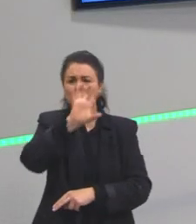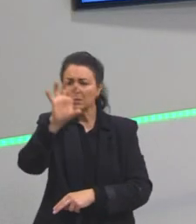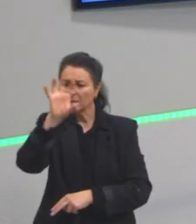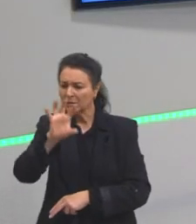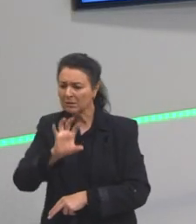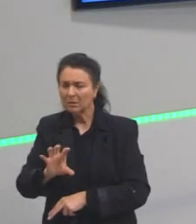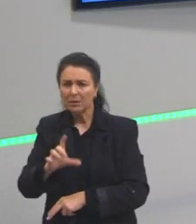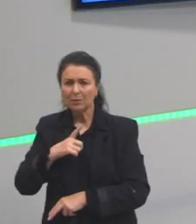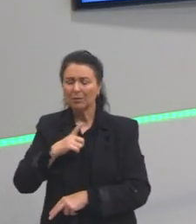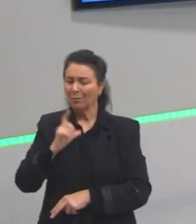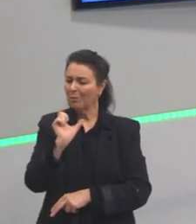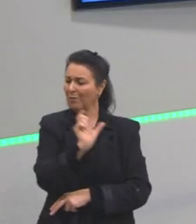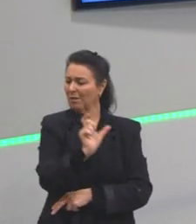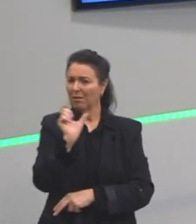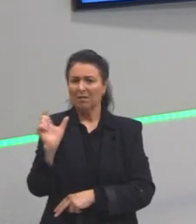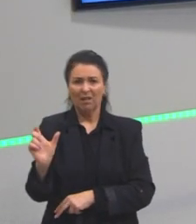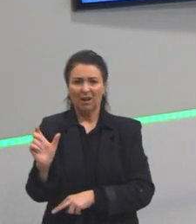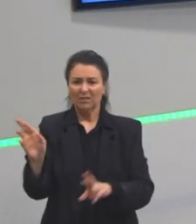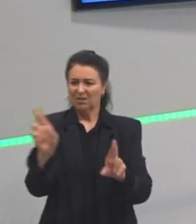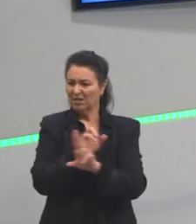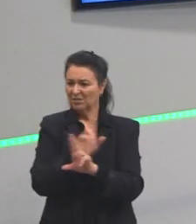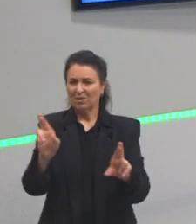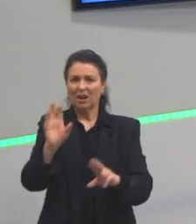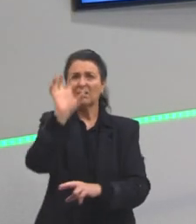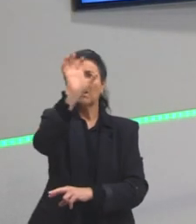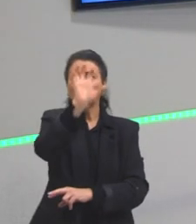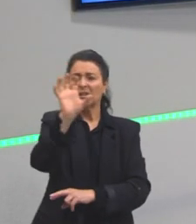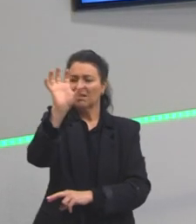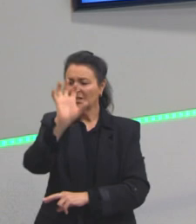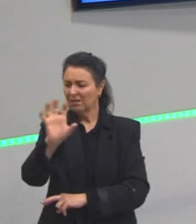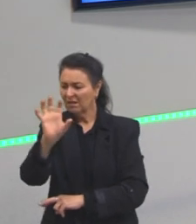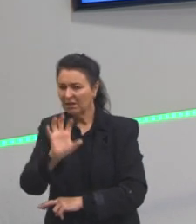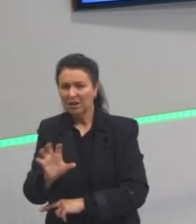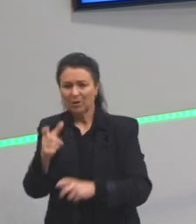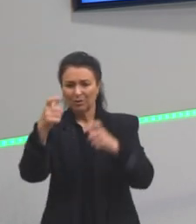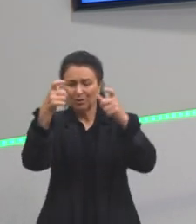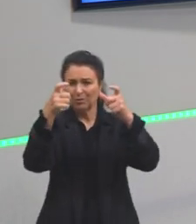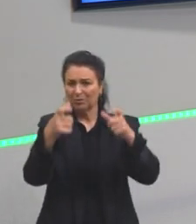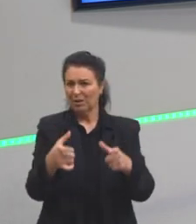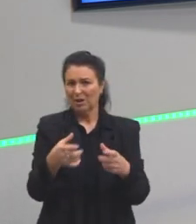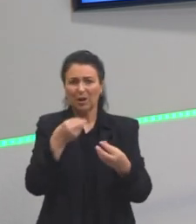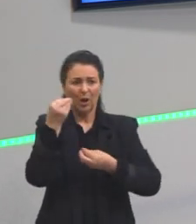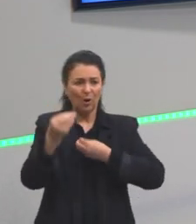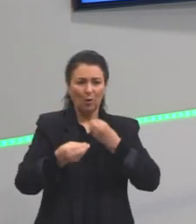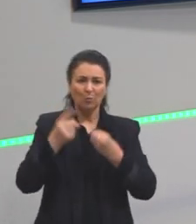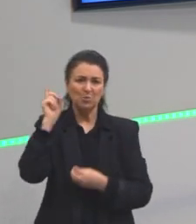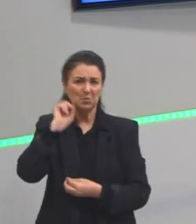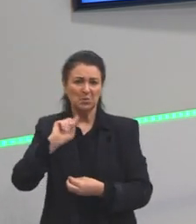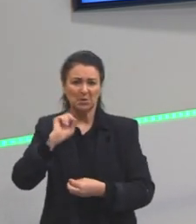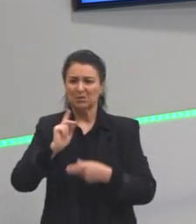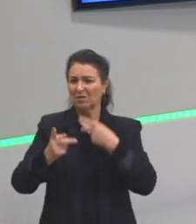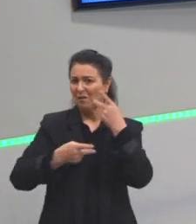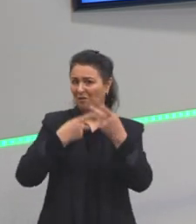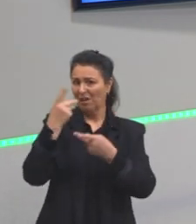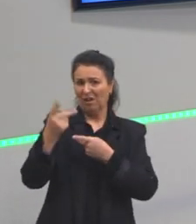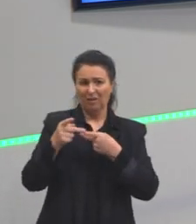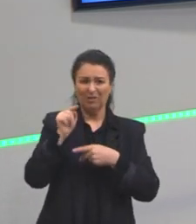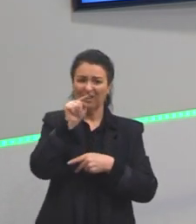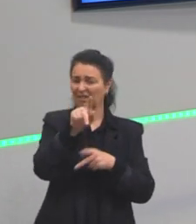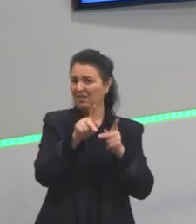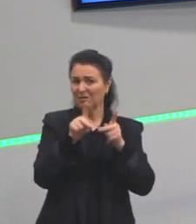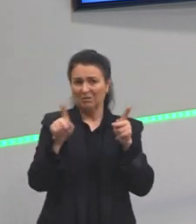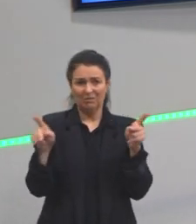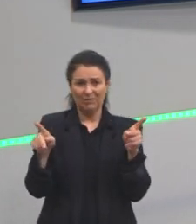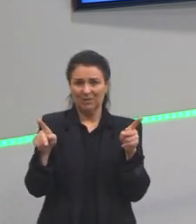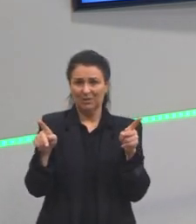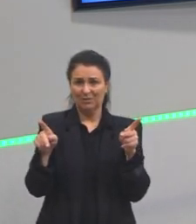palavra associada ao regionalismo ali. Não temos palavras associadas a como os mineiros falavam, por exemplo. Então,